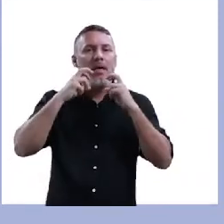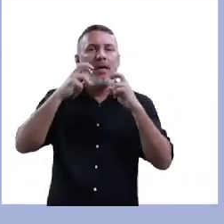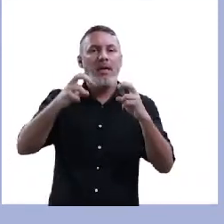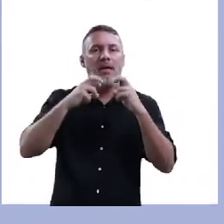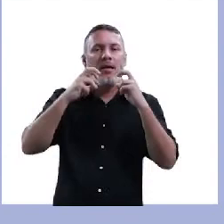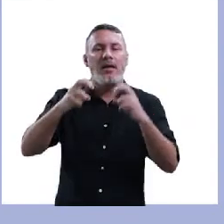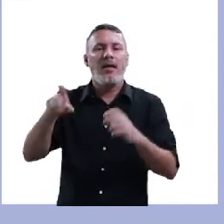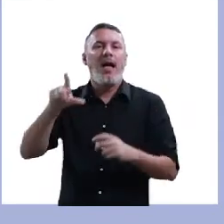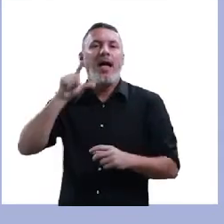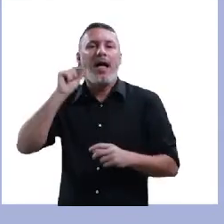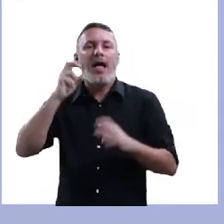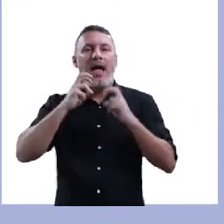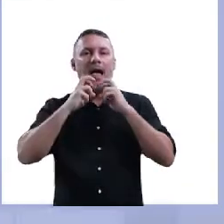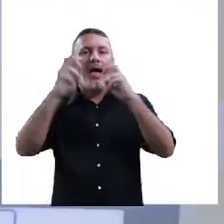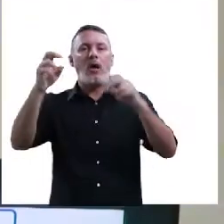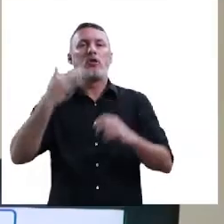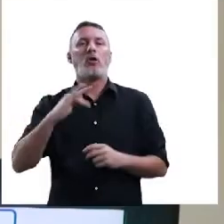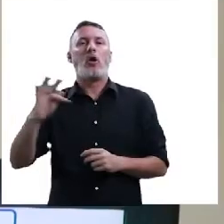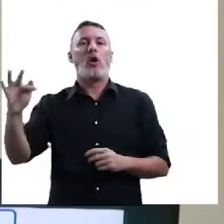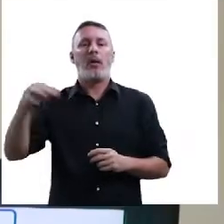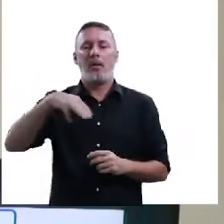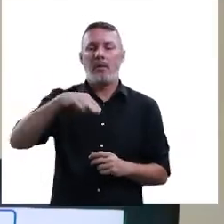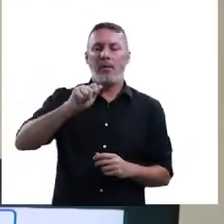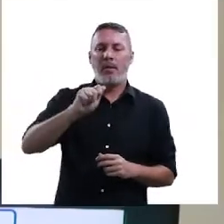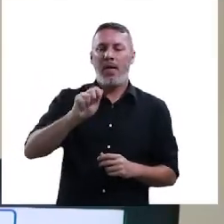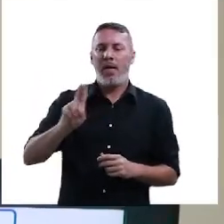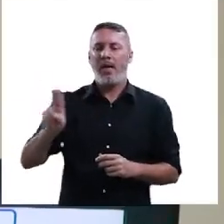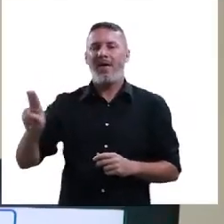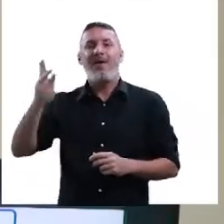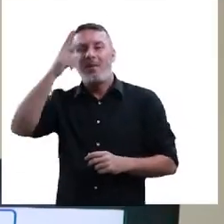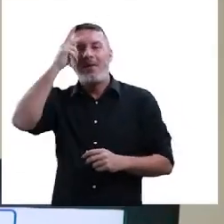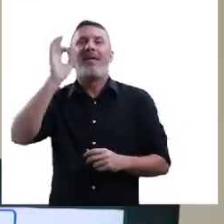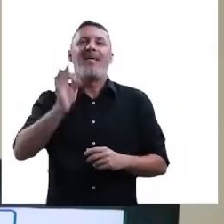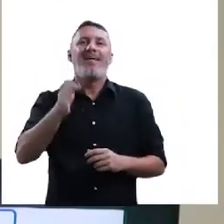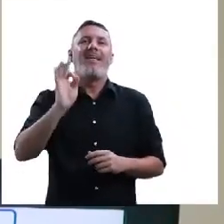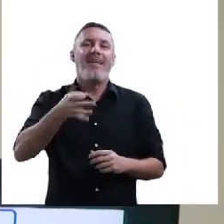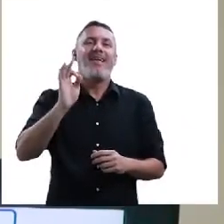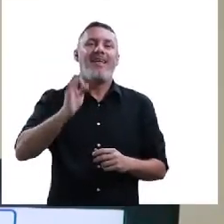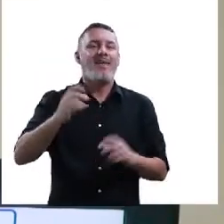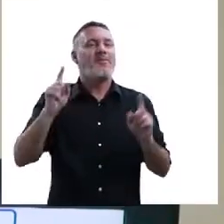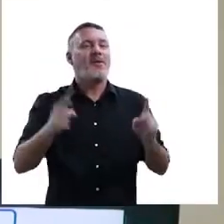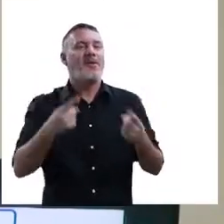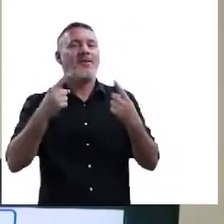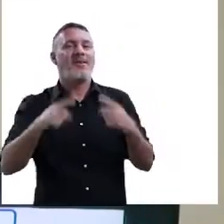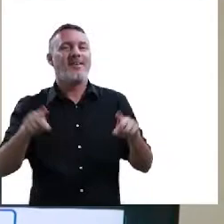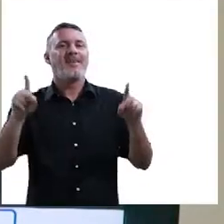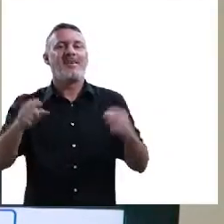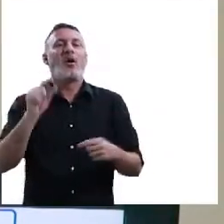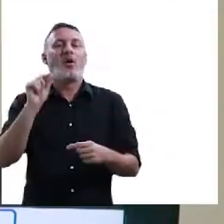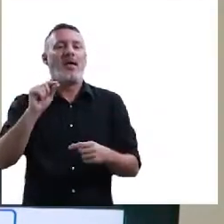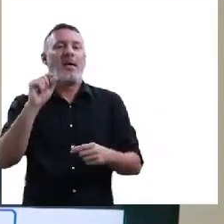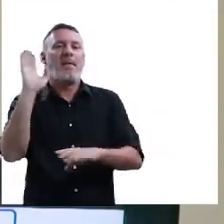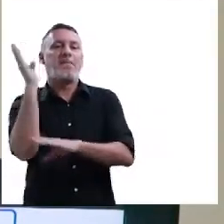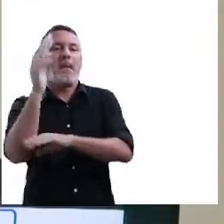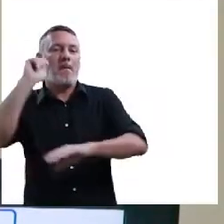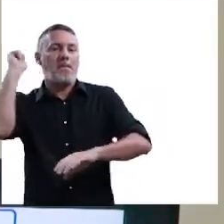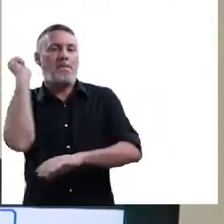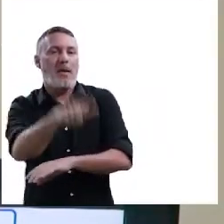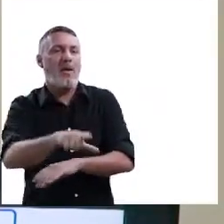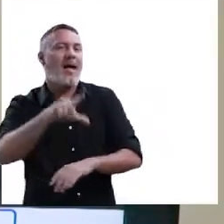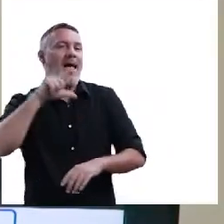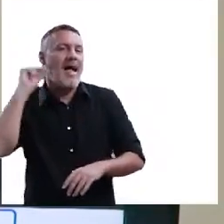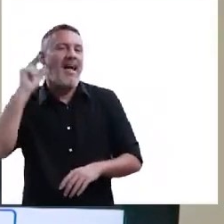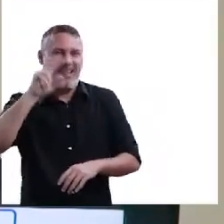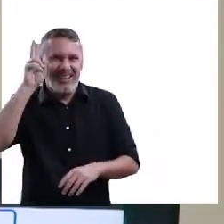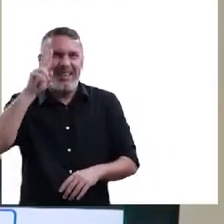admirou, se, se, no berro, no berro que o gato deu. Minha! Aí todo mundo cantava de novo. Ah,